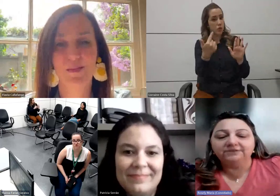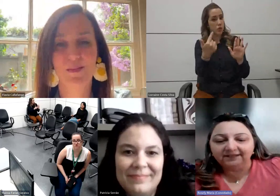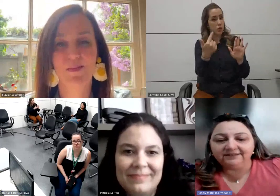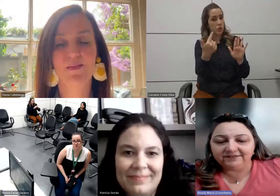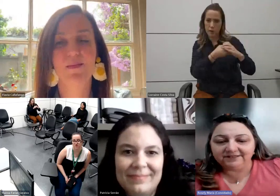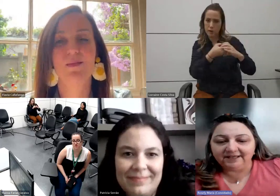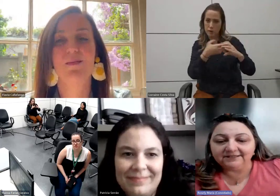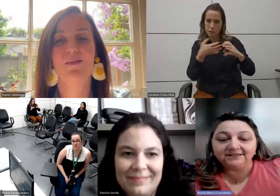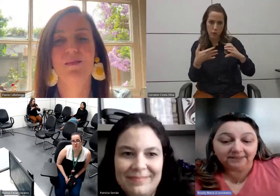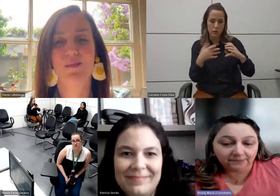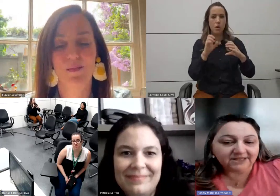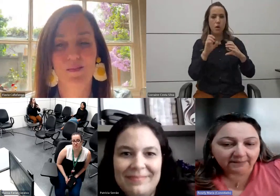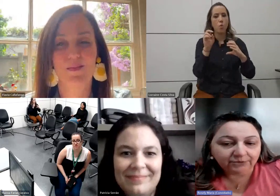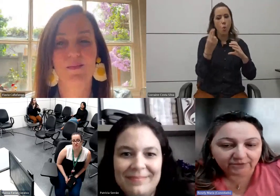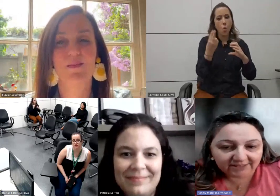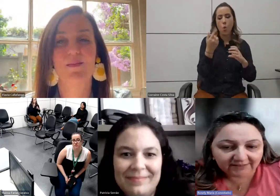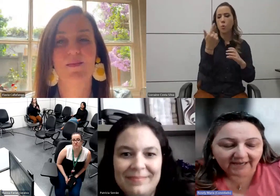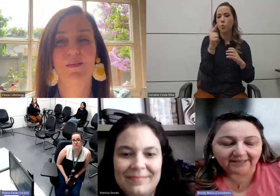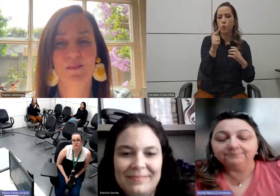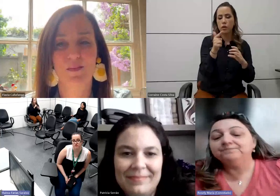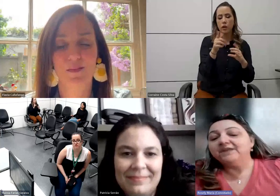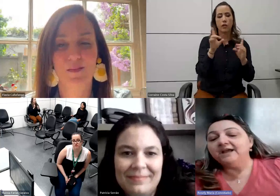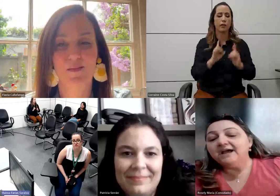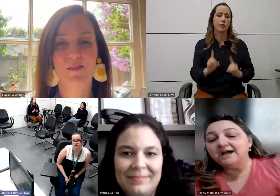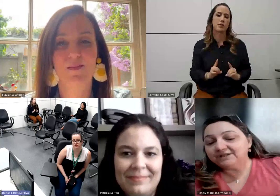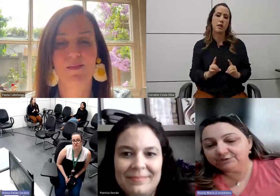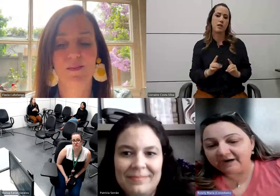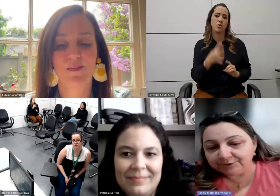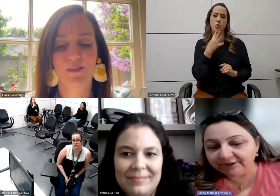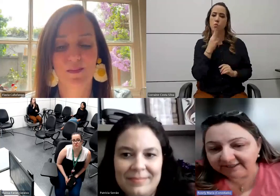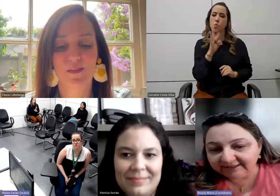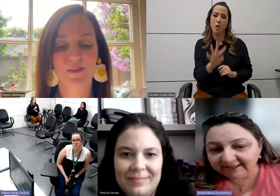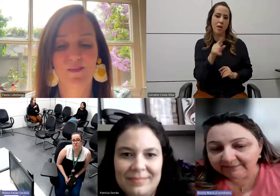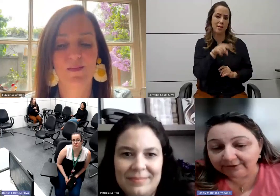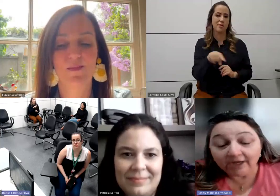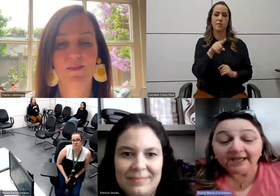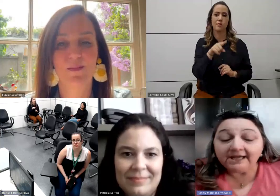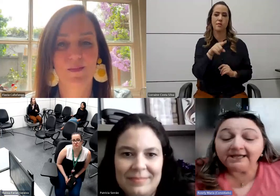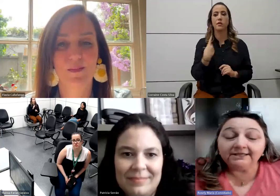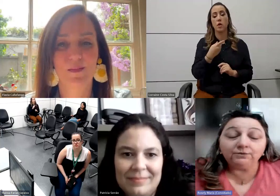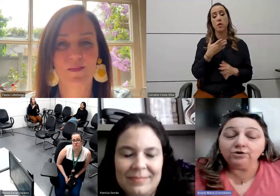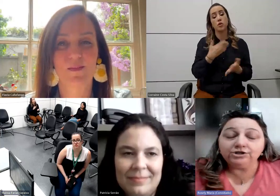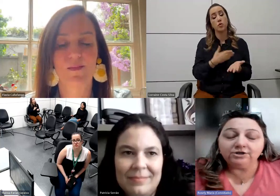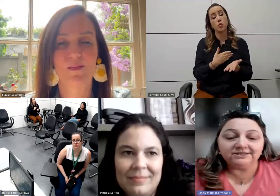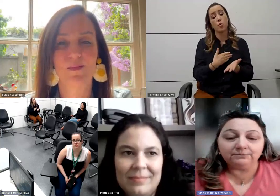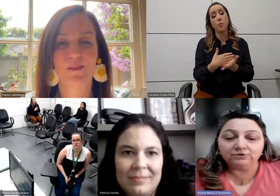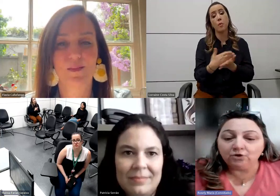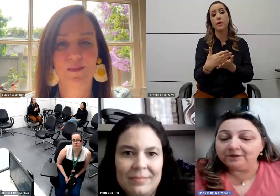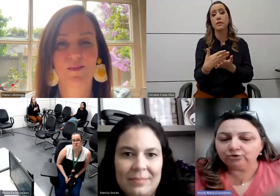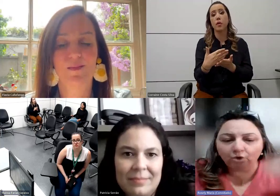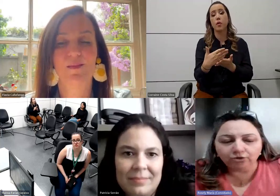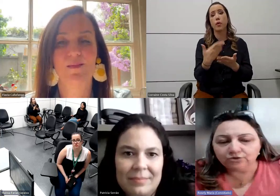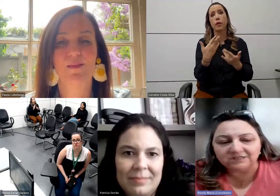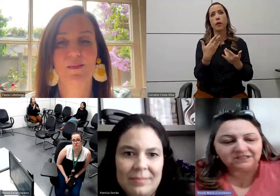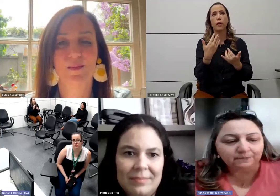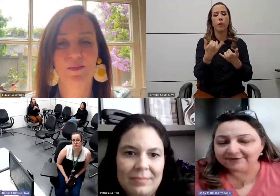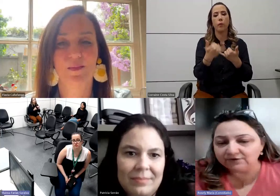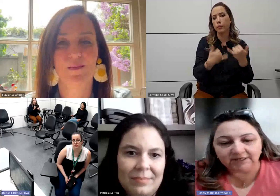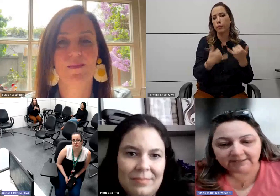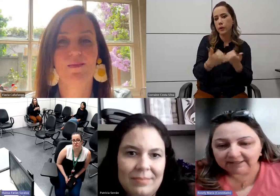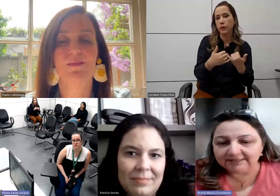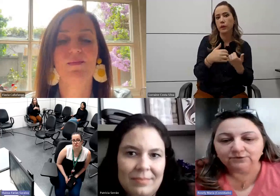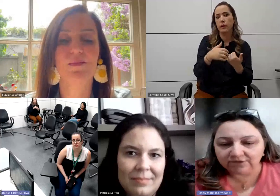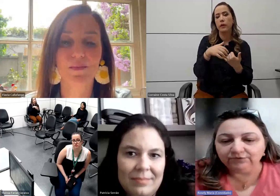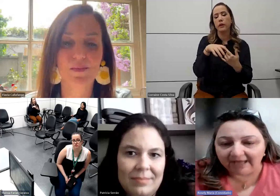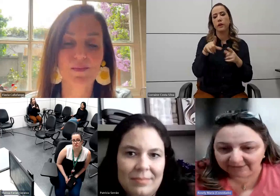que não tem deficiência, que não sabe do que se trata. A gente parte para o entretenimento. Então, hoje nós estamos ocupando todos os